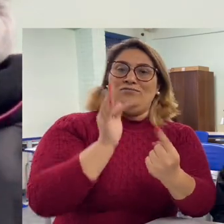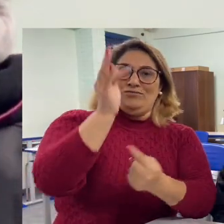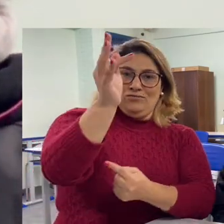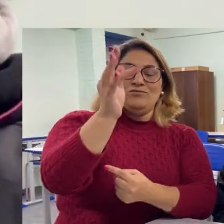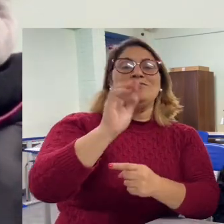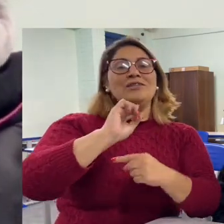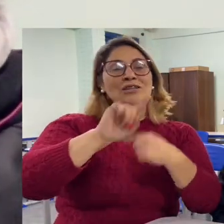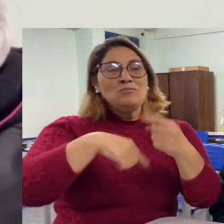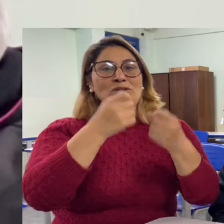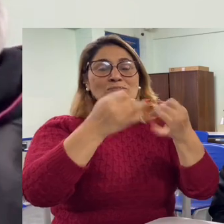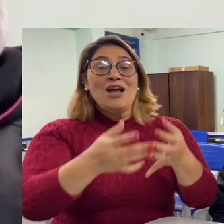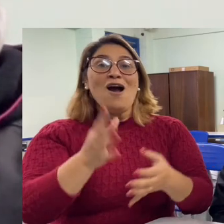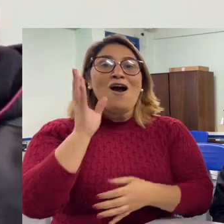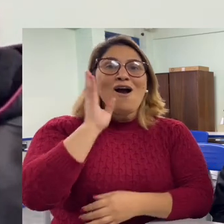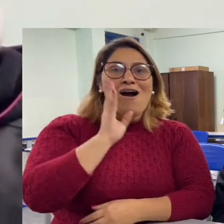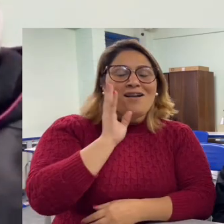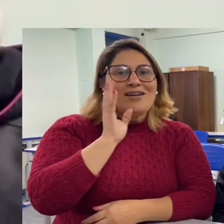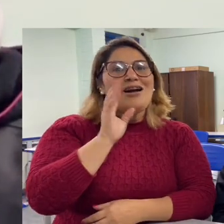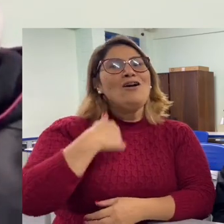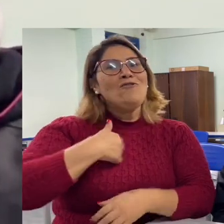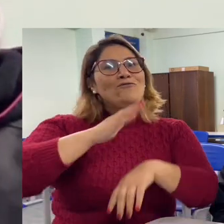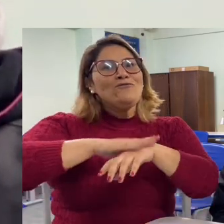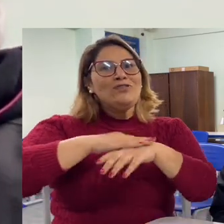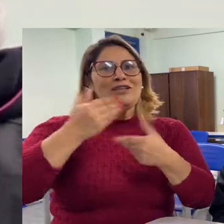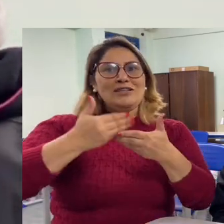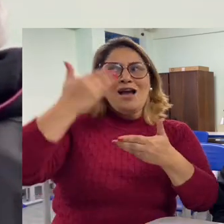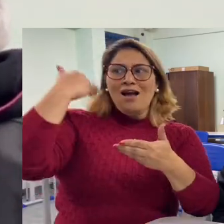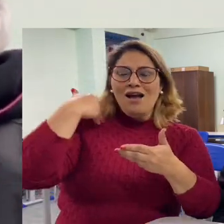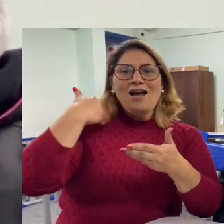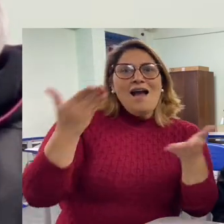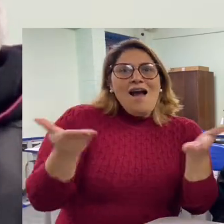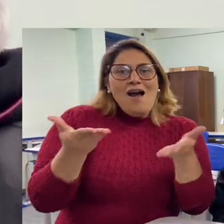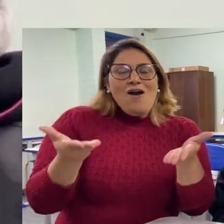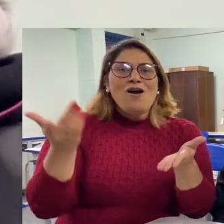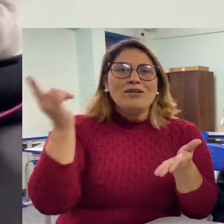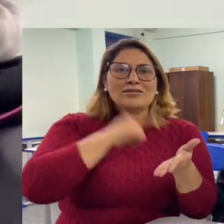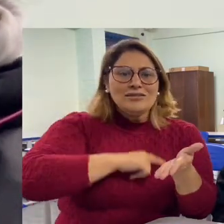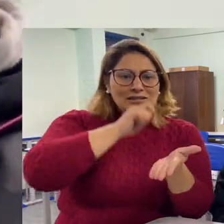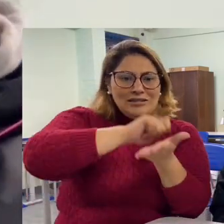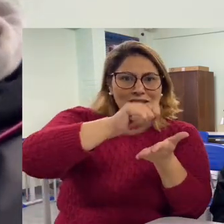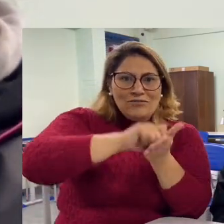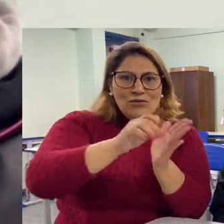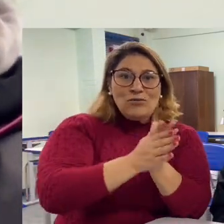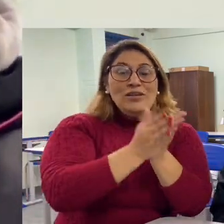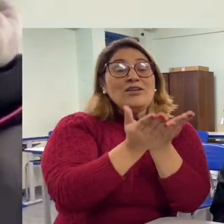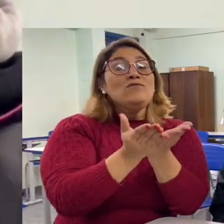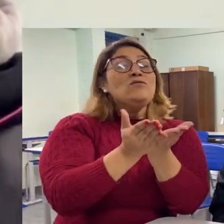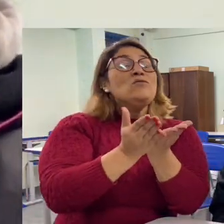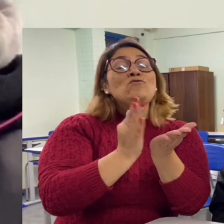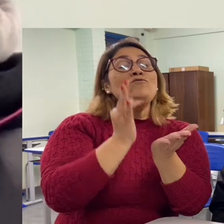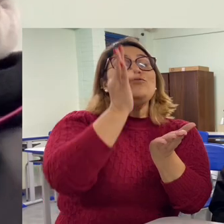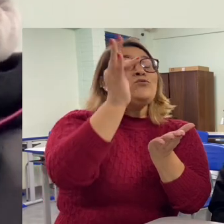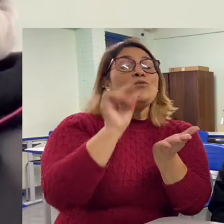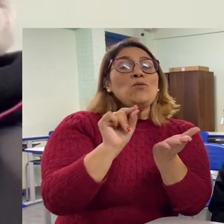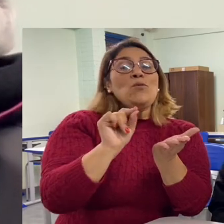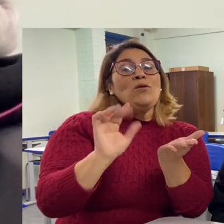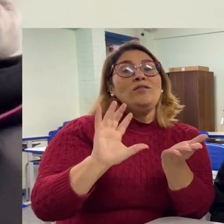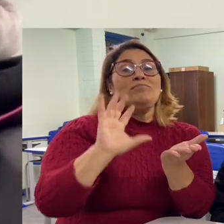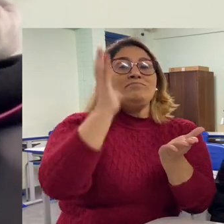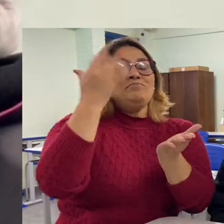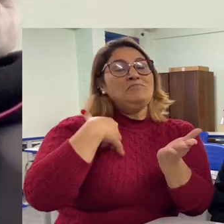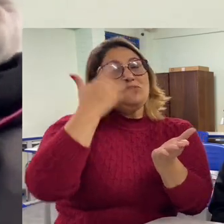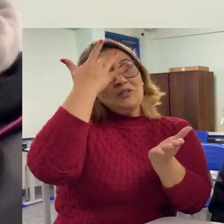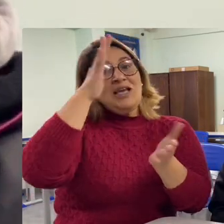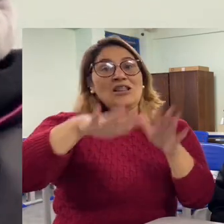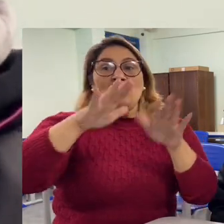para depois a gente falar, nossa, olha que legal, né? A gente chegou até aqui, a gente escreveu um livro. Quem sabe no futuro a gente